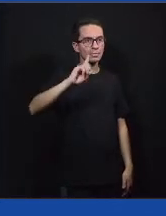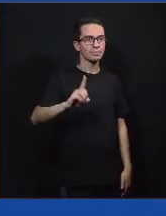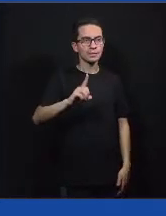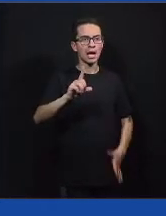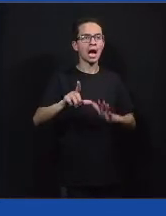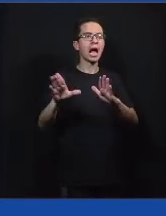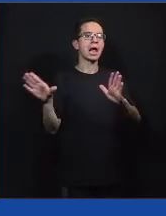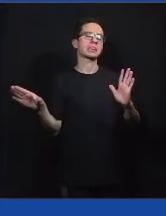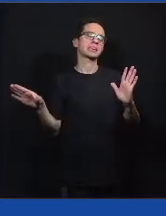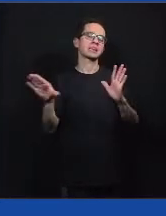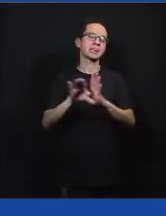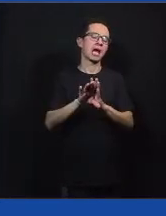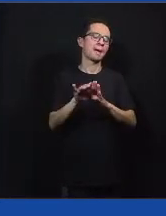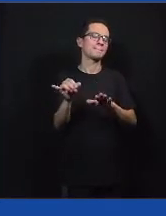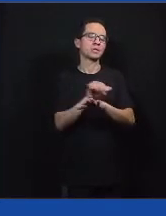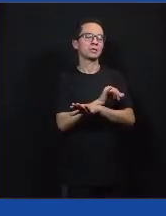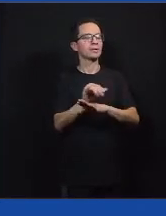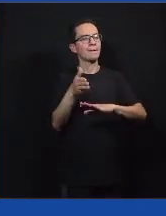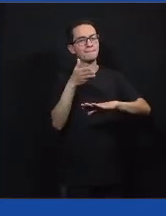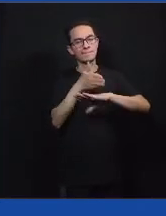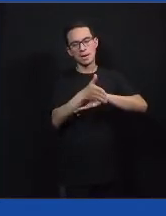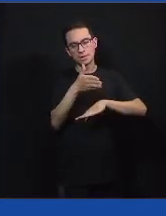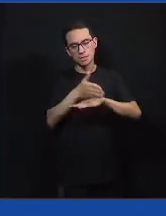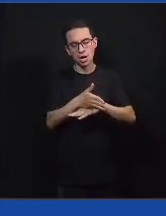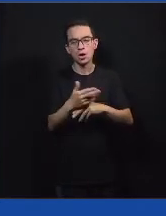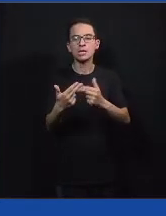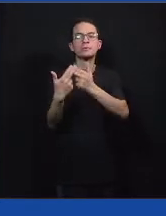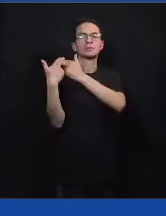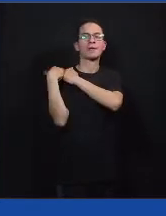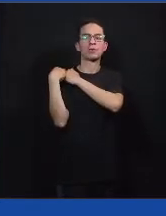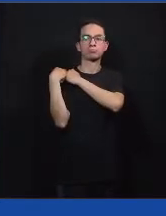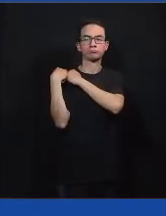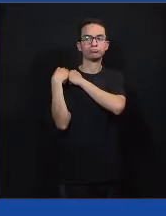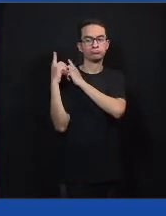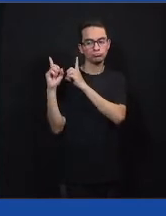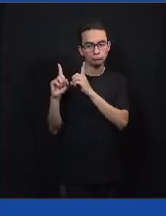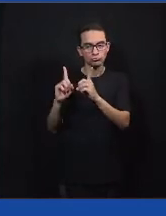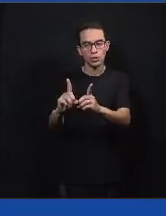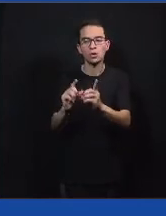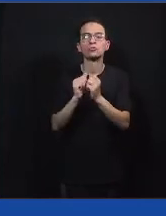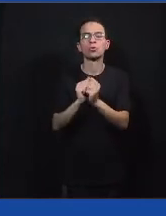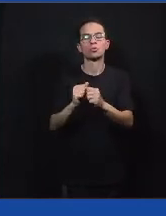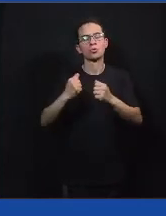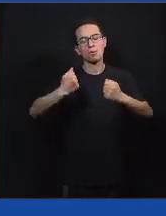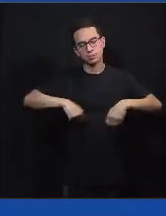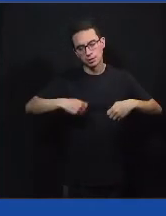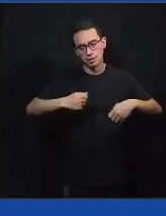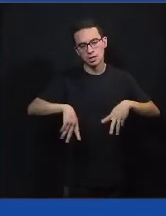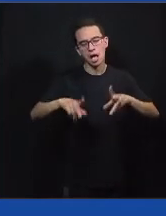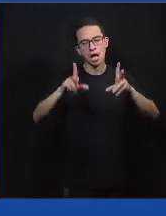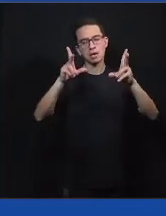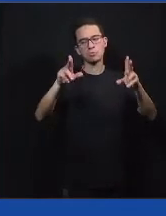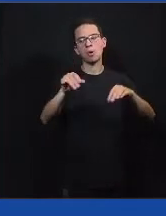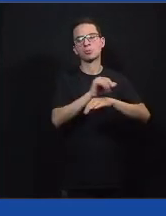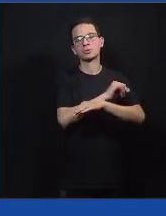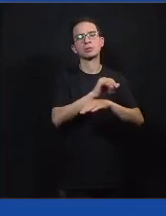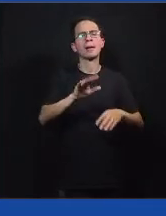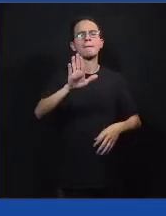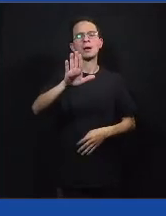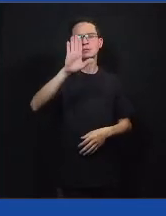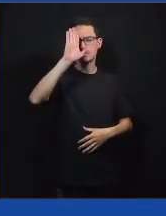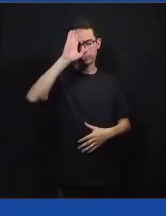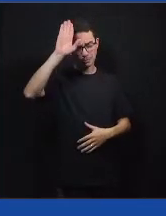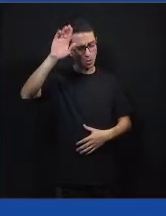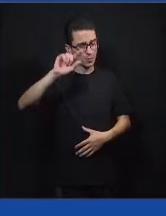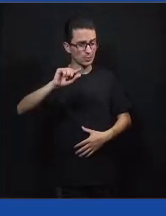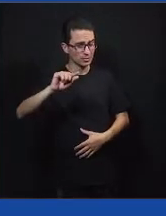Acho que é muito importante sempre ter um responsável junto, uma pessoa que entenda sobre isso, como teve no projeto. E o principal, acho que